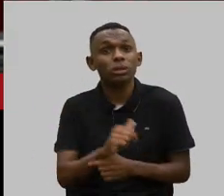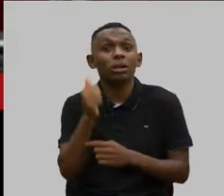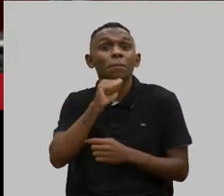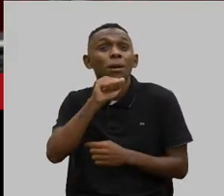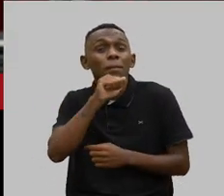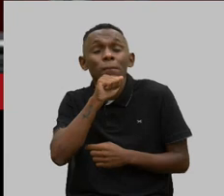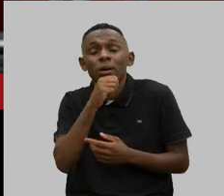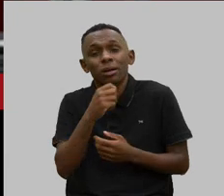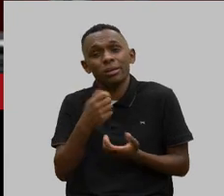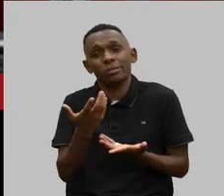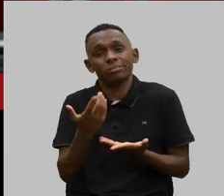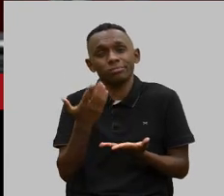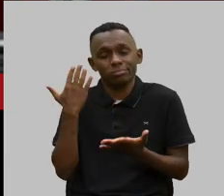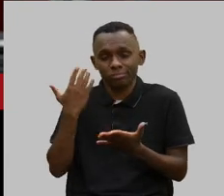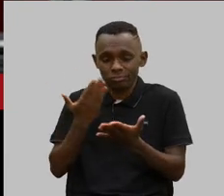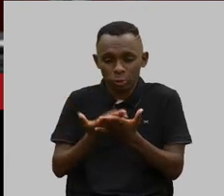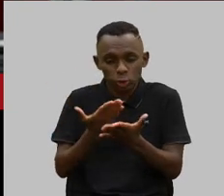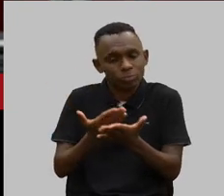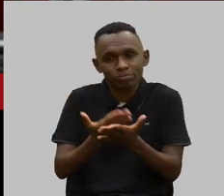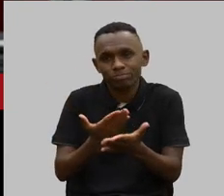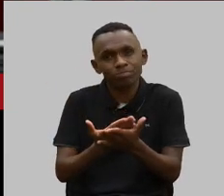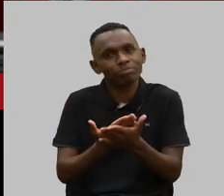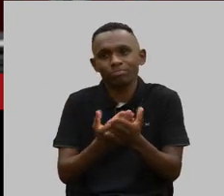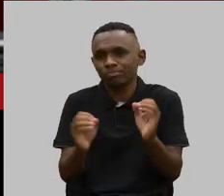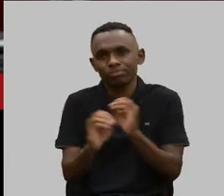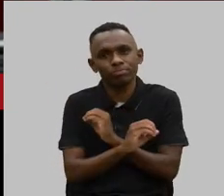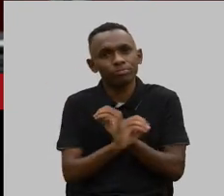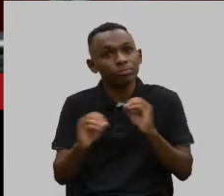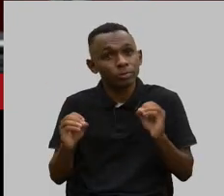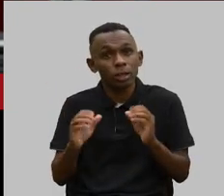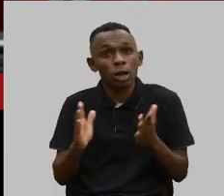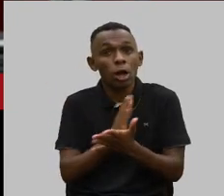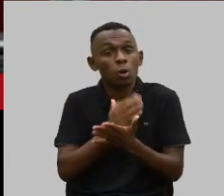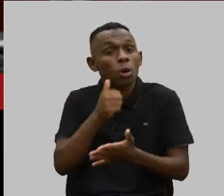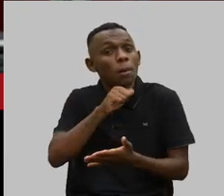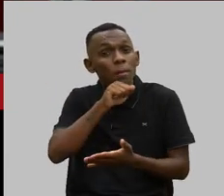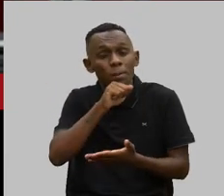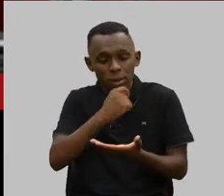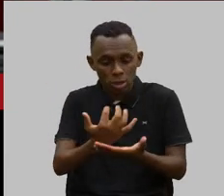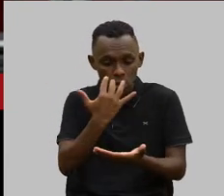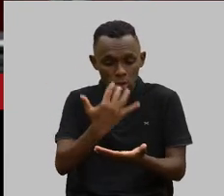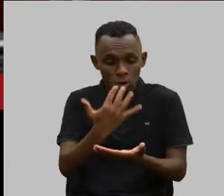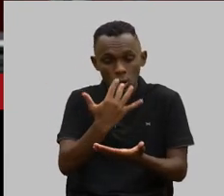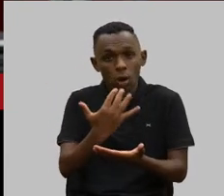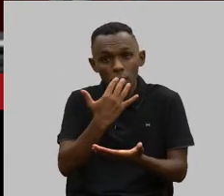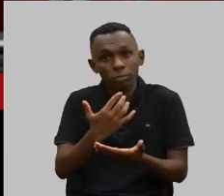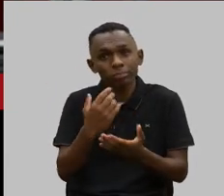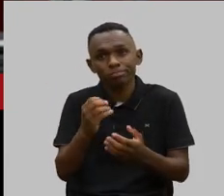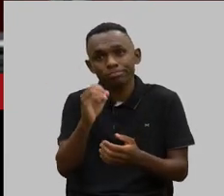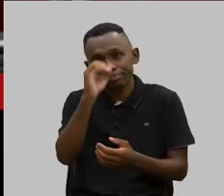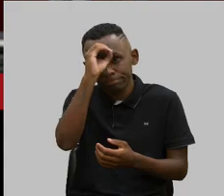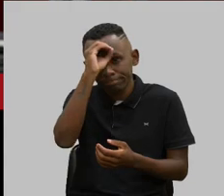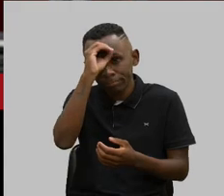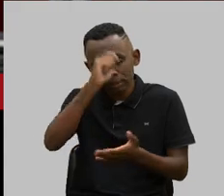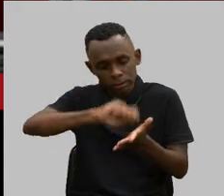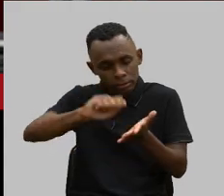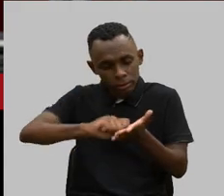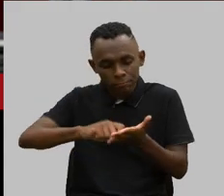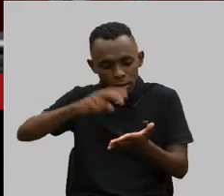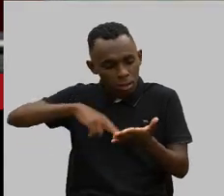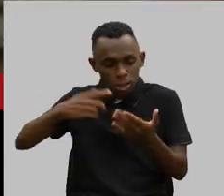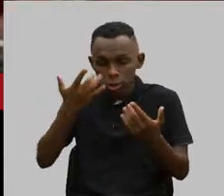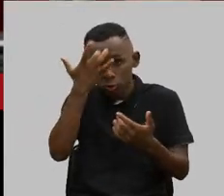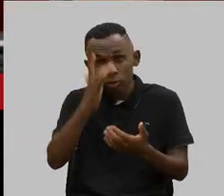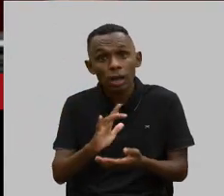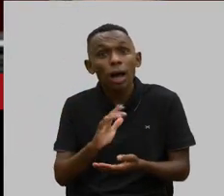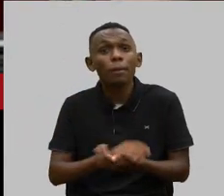escolarização. Não ter nada, eu tenho mães que são analfabetas. Como é que essa mãe vai fazer terapia com o